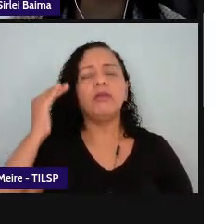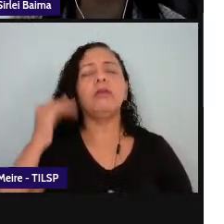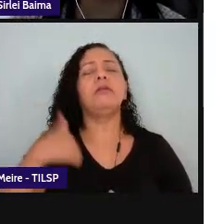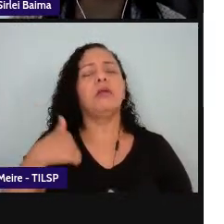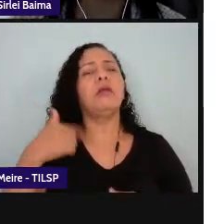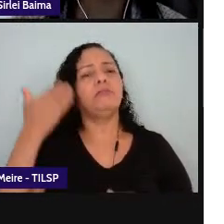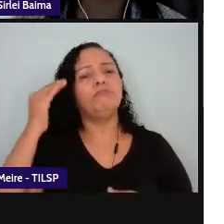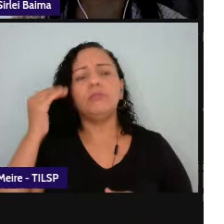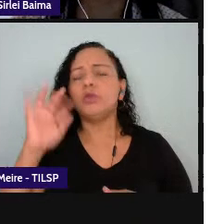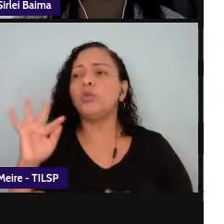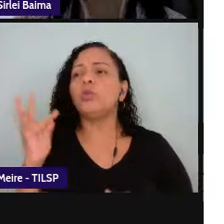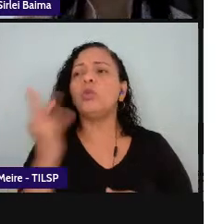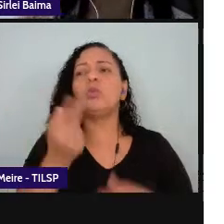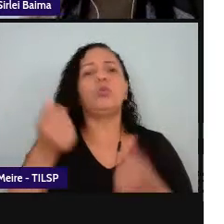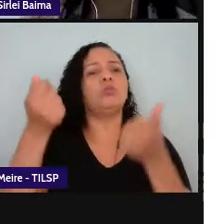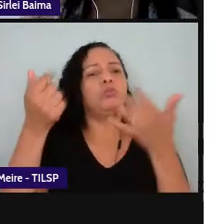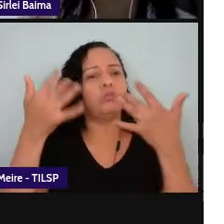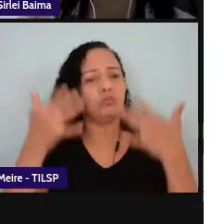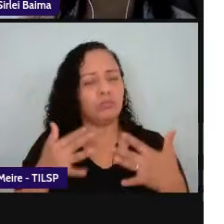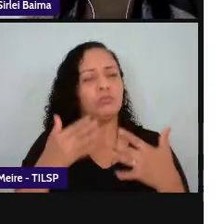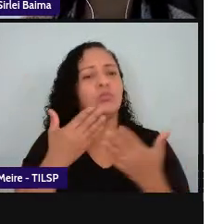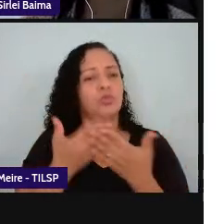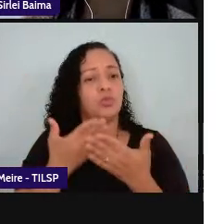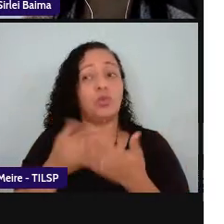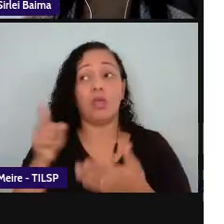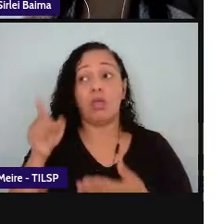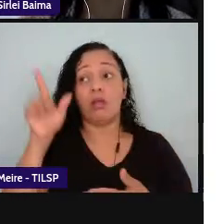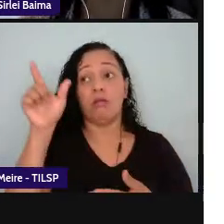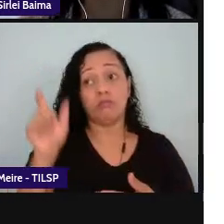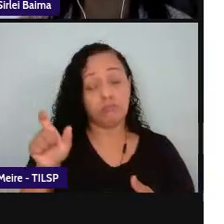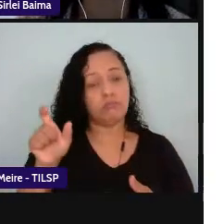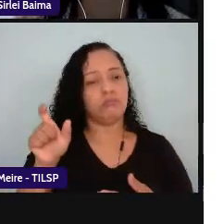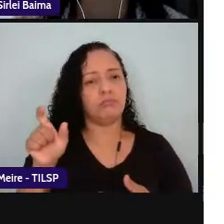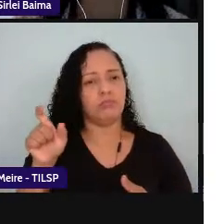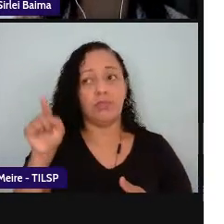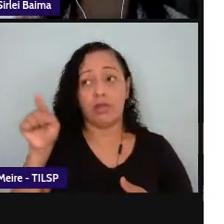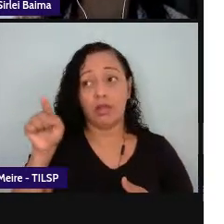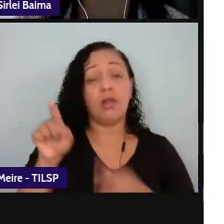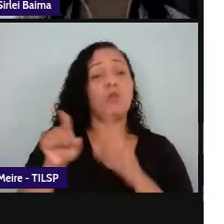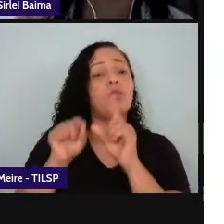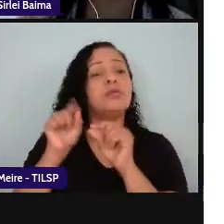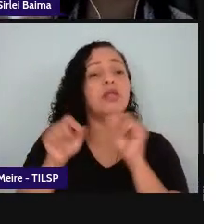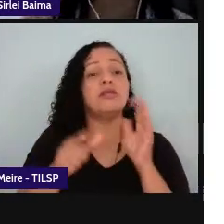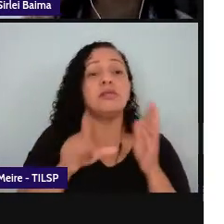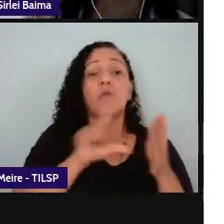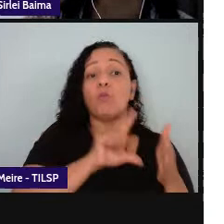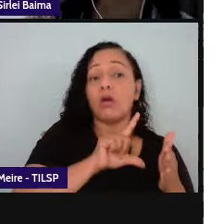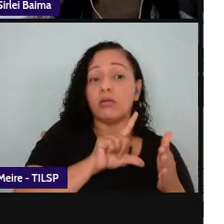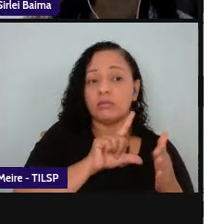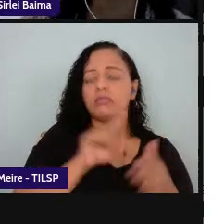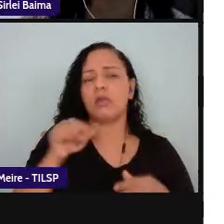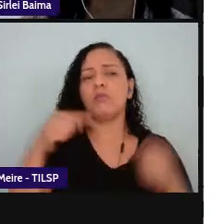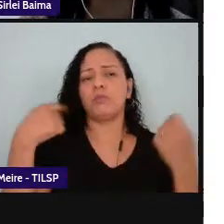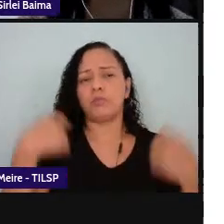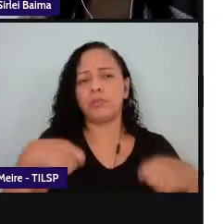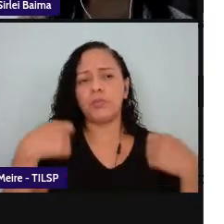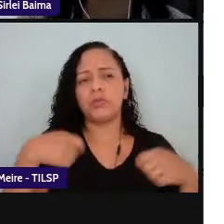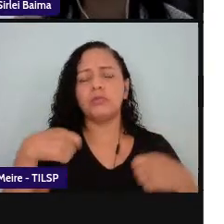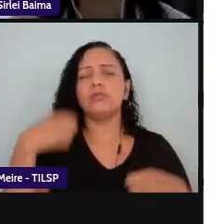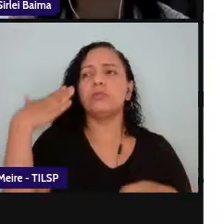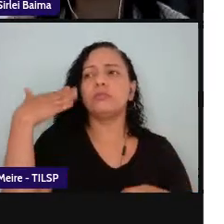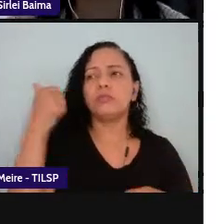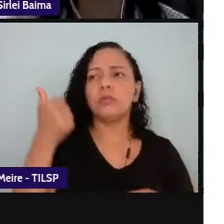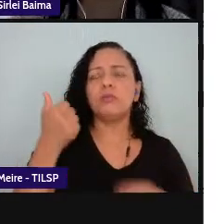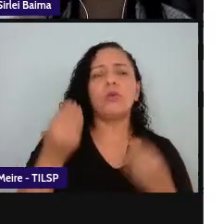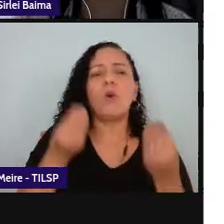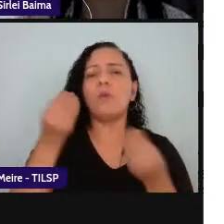dito e estudado ele é fruto de uma seleção prévia se ele é fruto de uma seleção prévia eu preciso ter esse olhar de um